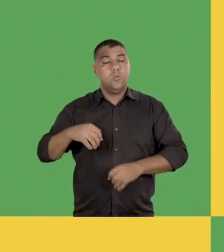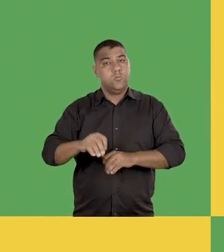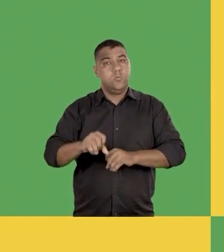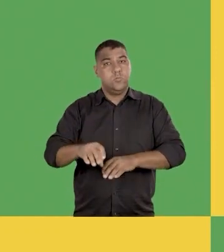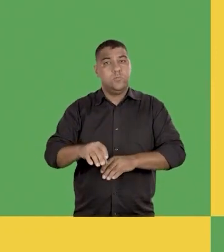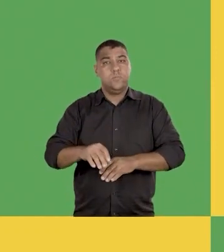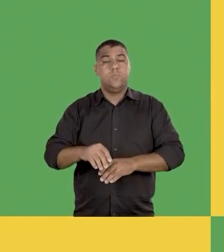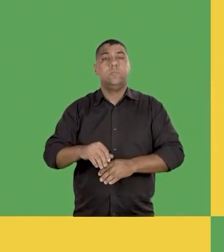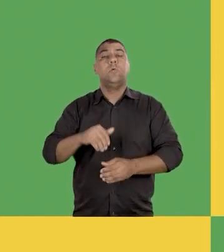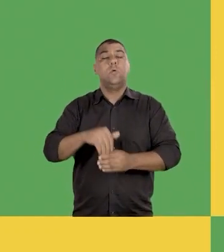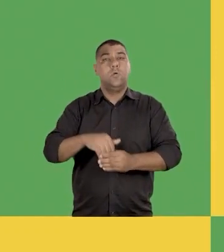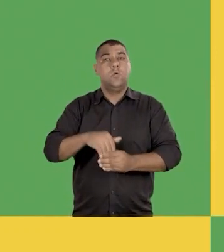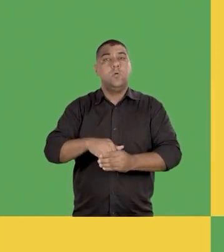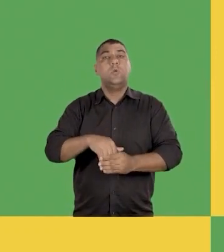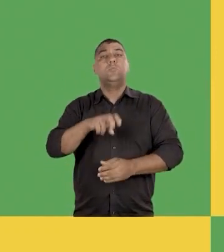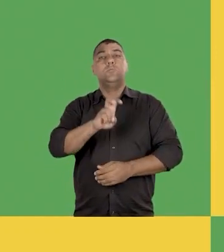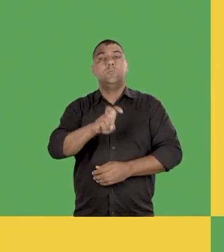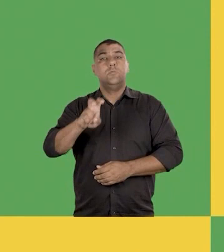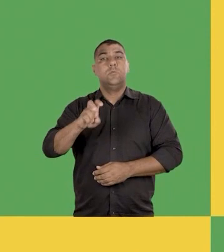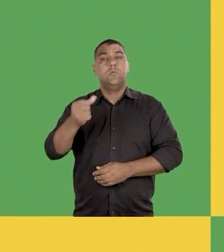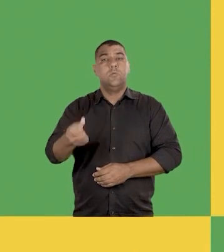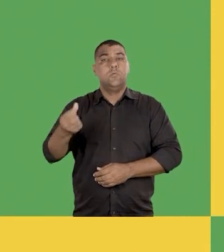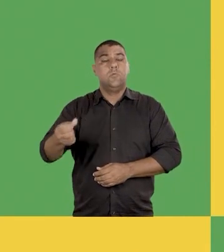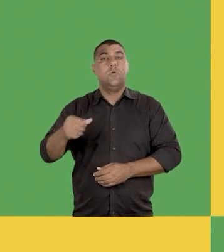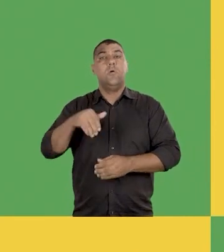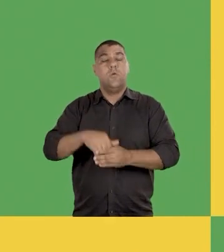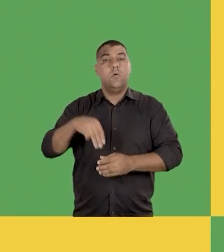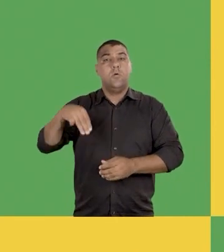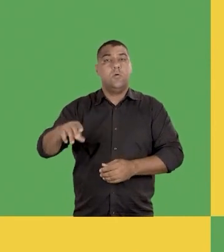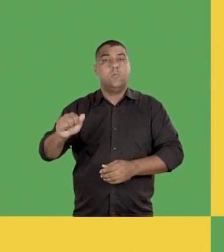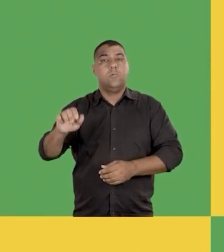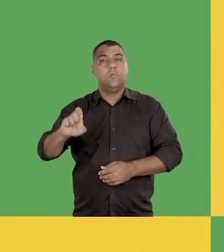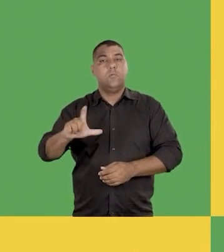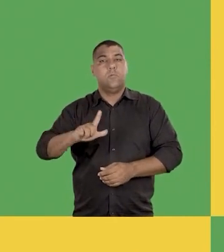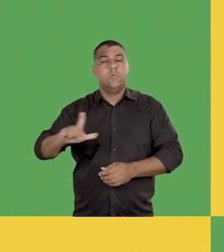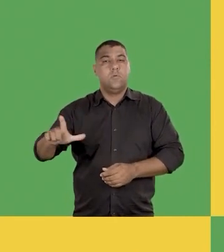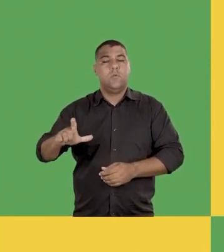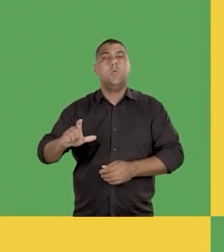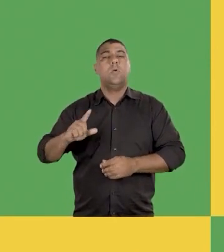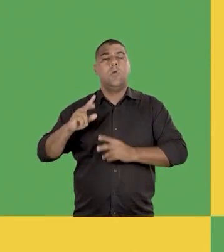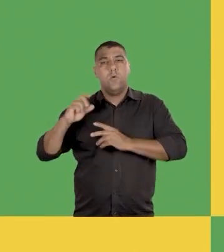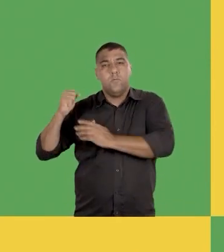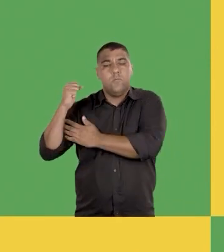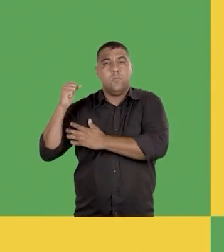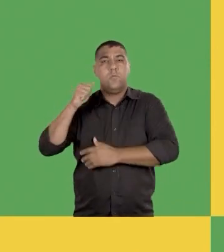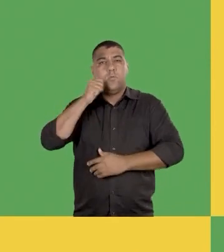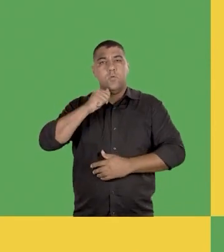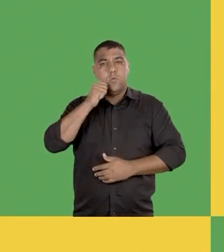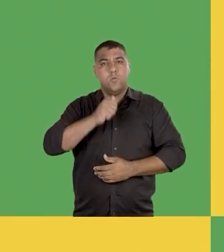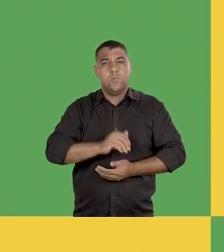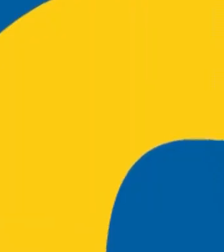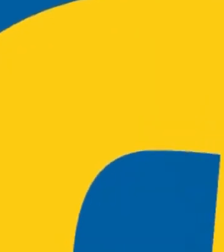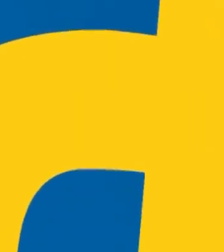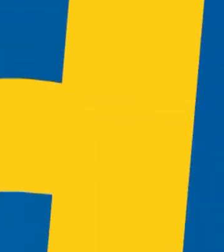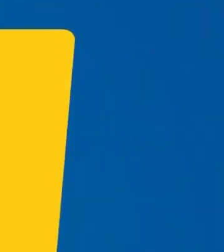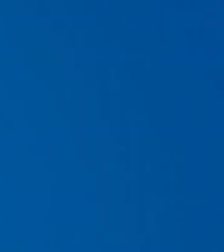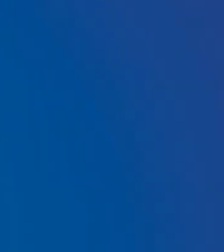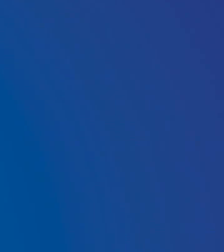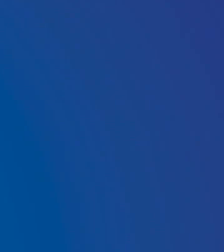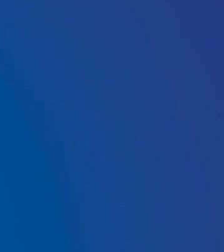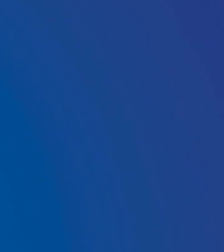saúde e educação. Vote 5566. Vote Mabel. Acredite na força da mulher.